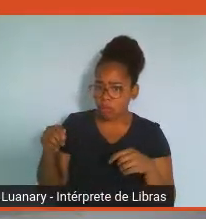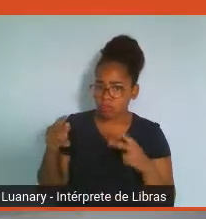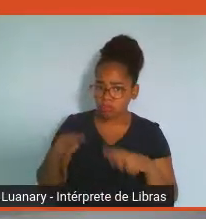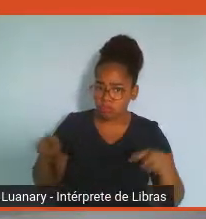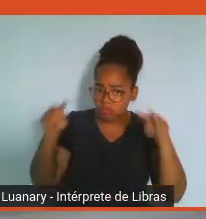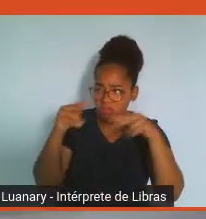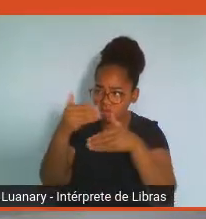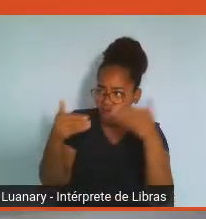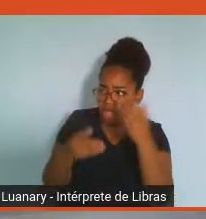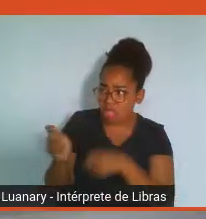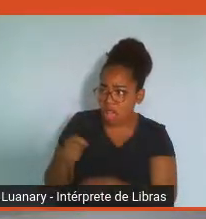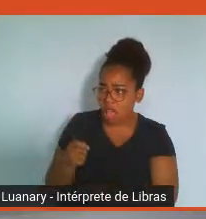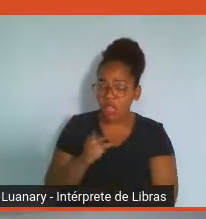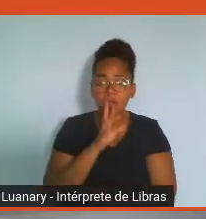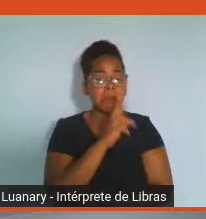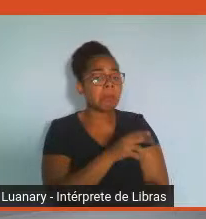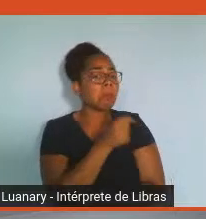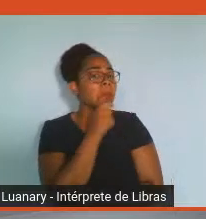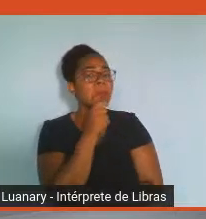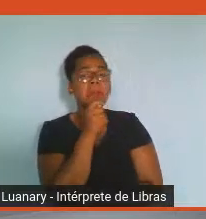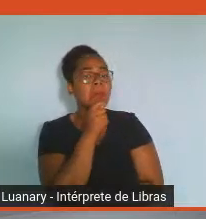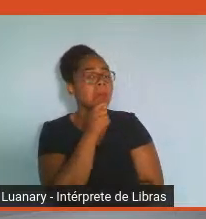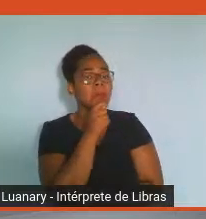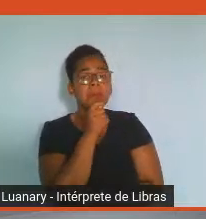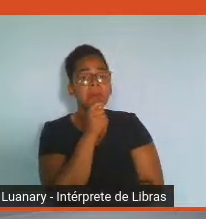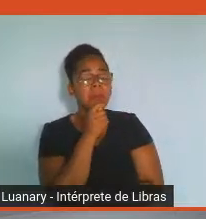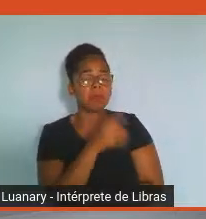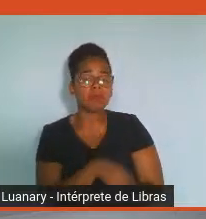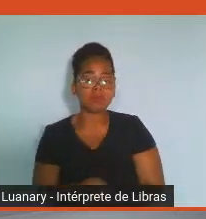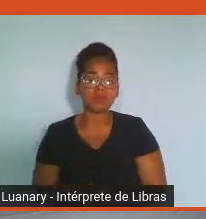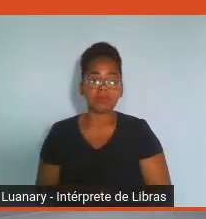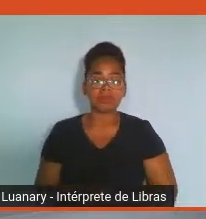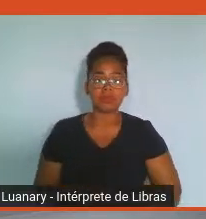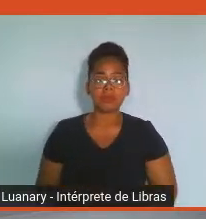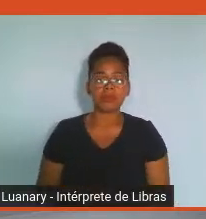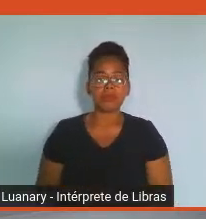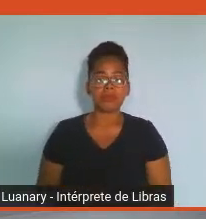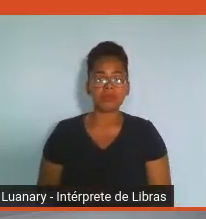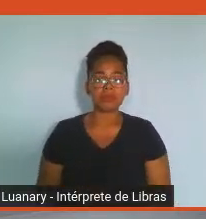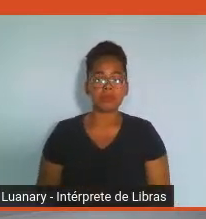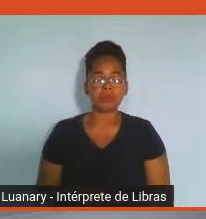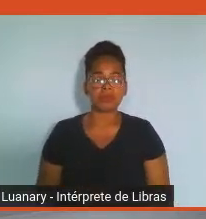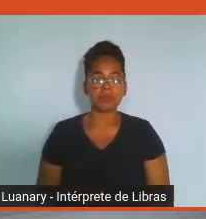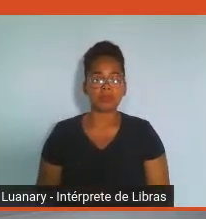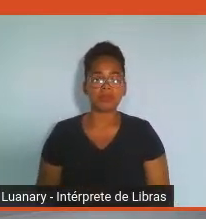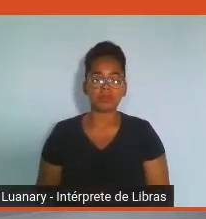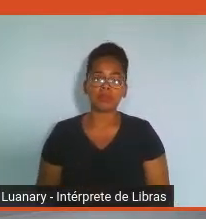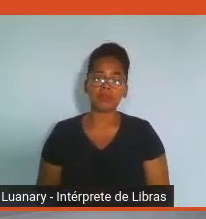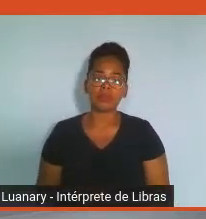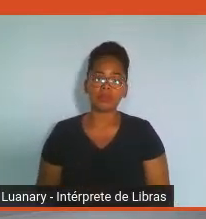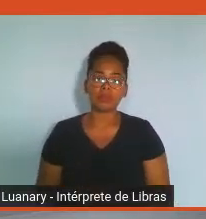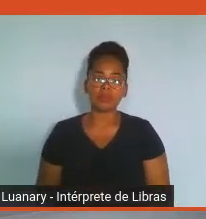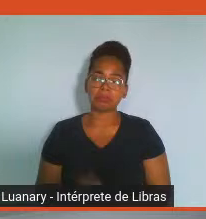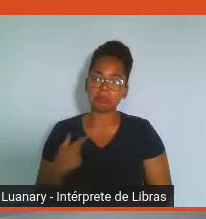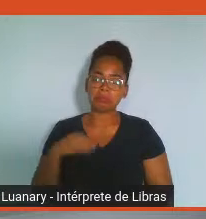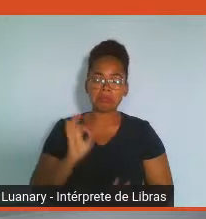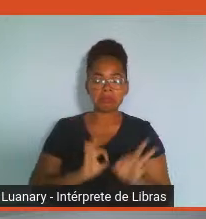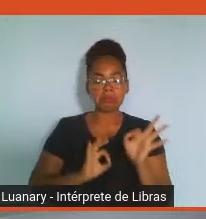Ainda não. Não apareceu ainda para nós, Vivian. Não? Tá. Não. Vamos voltar, então, aqui.